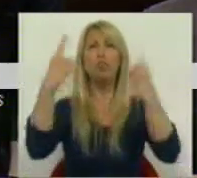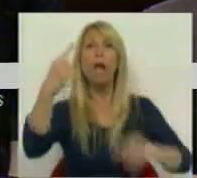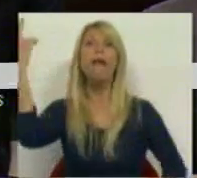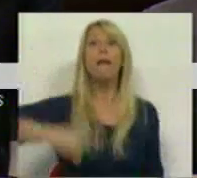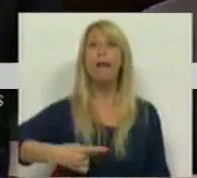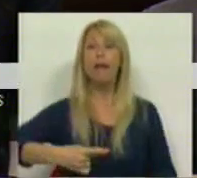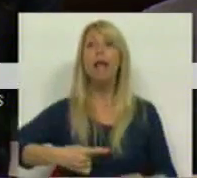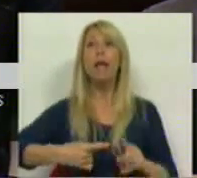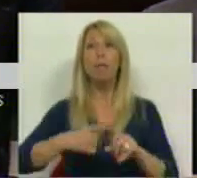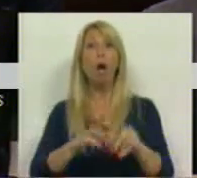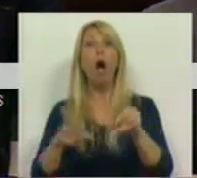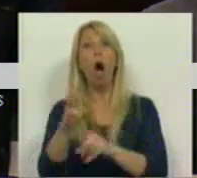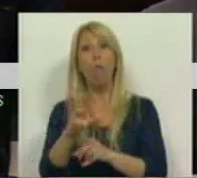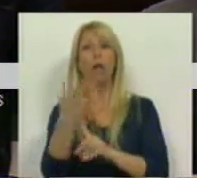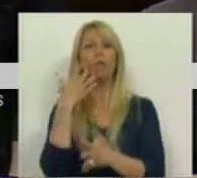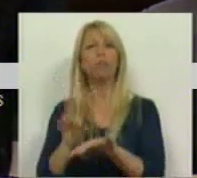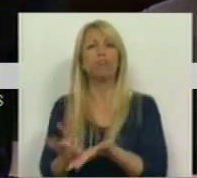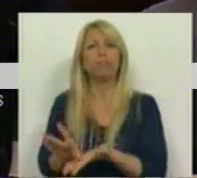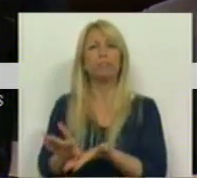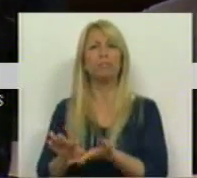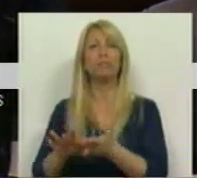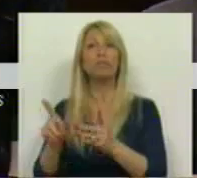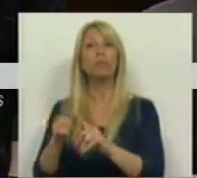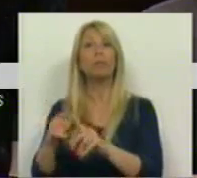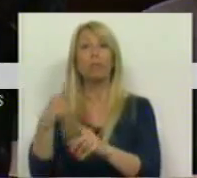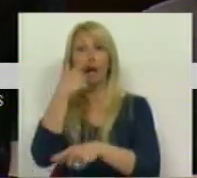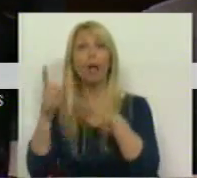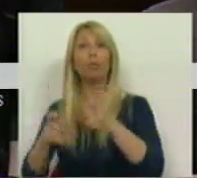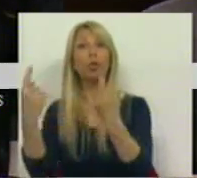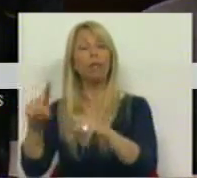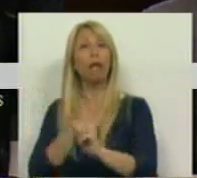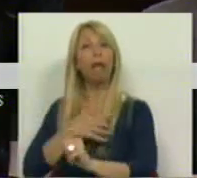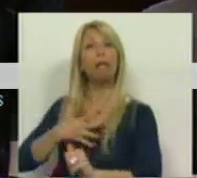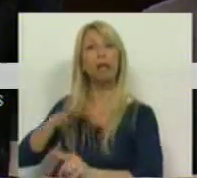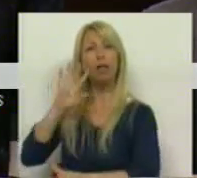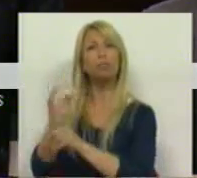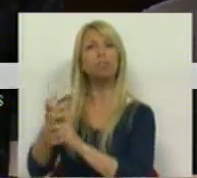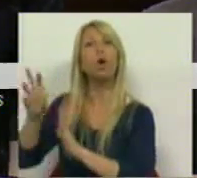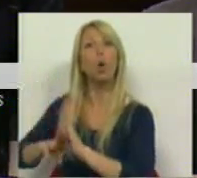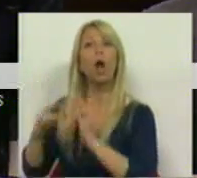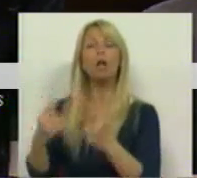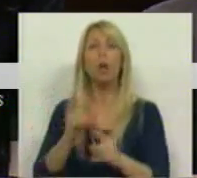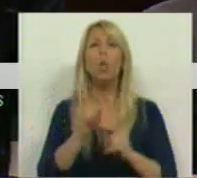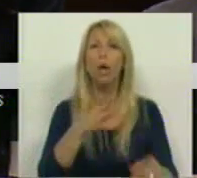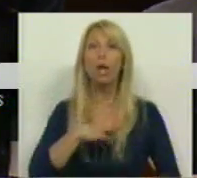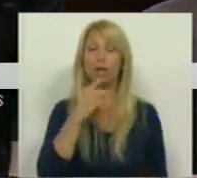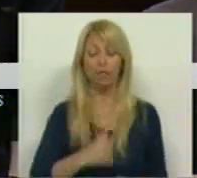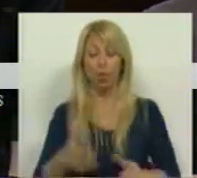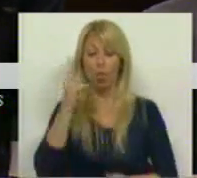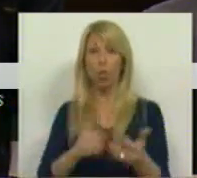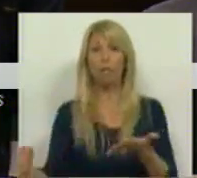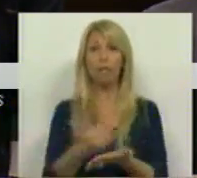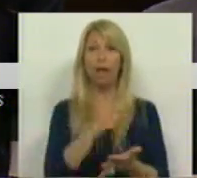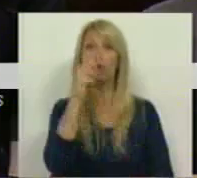expulsar consumidores das tarifas reguladas. O que é que isto significa especificamente em termos de interesse público? Tivemos ontem dados do INE,